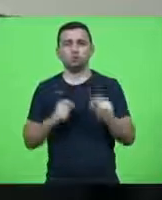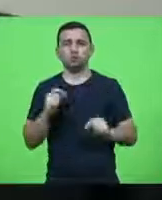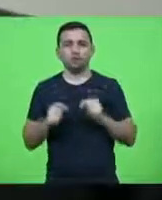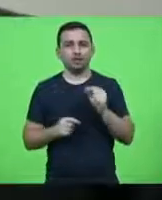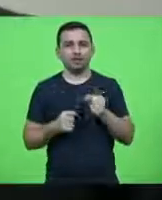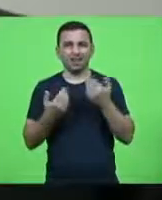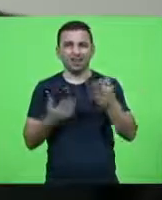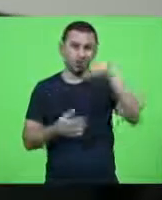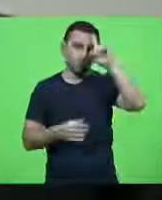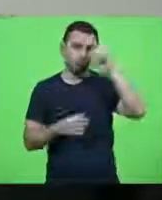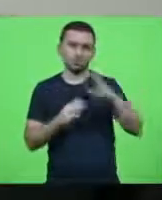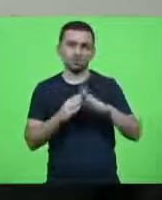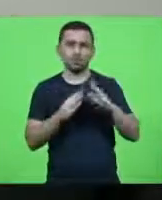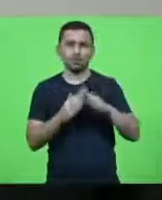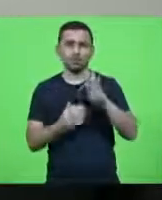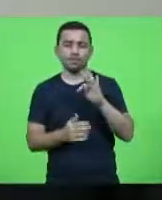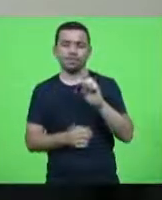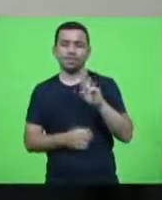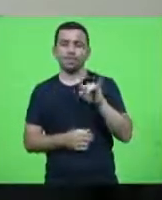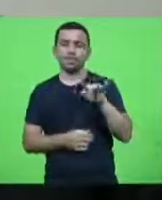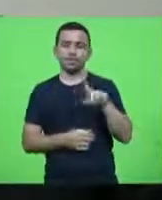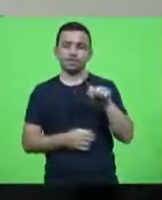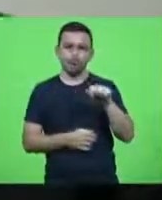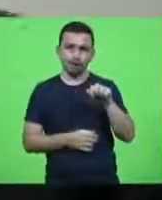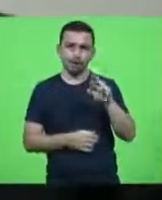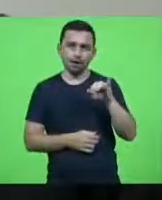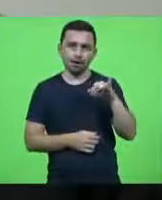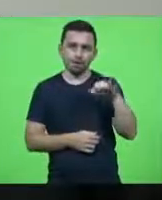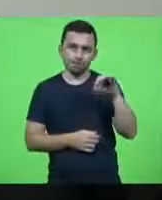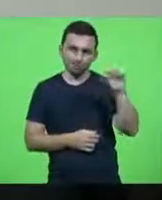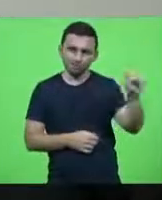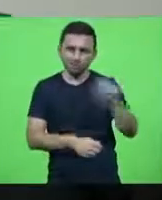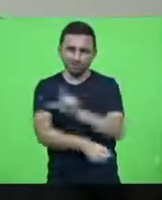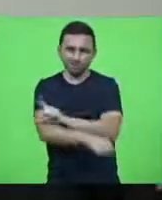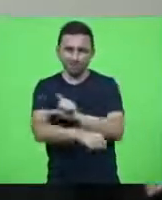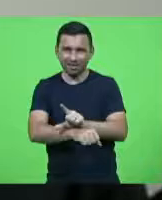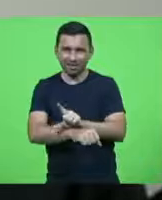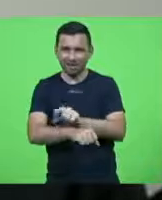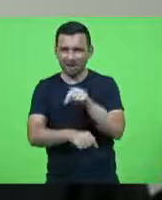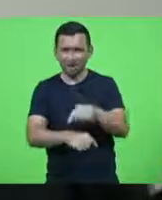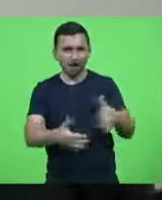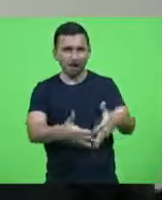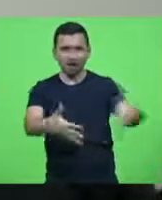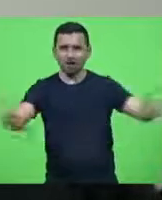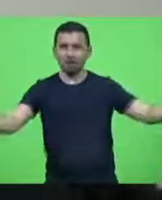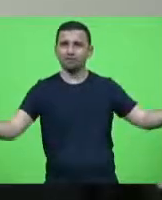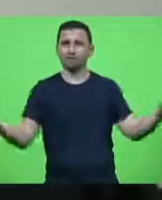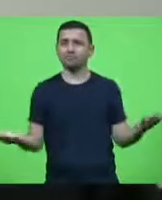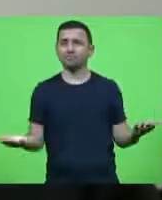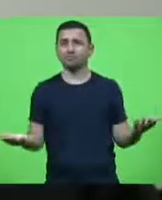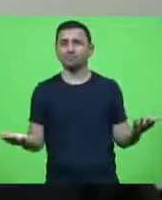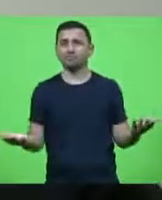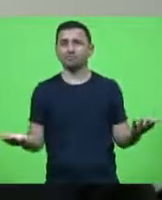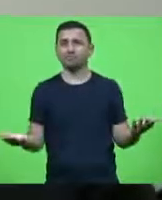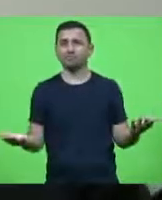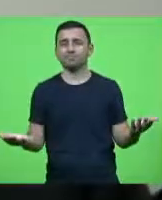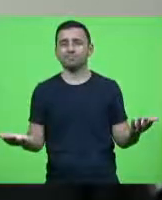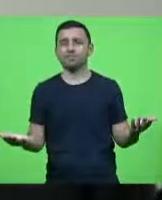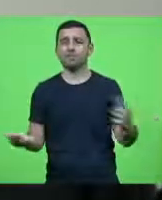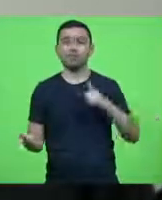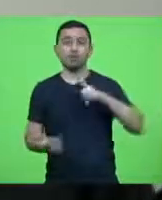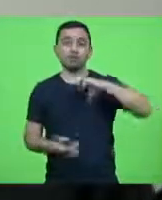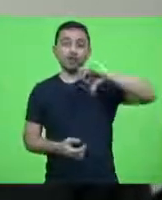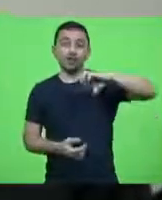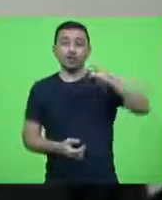hospital Teresa Ramos em Lages tenha uma unidade gigantesca que pode ter presidente 92